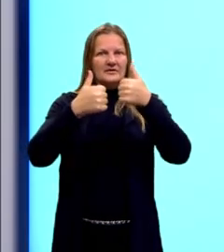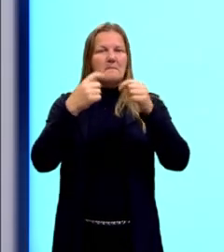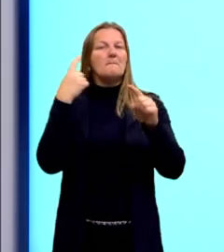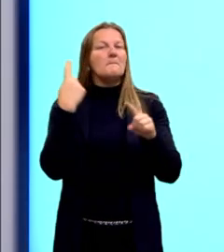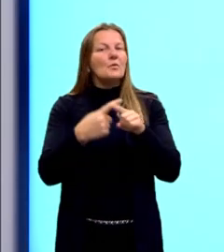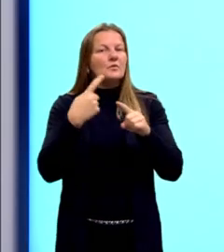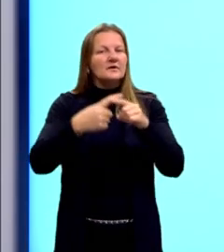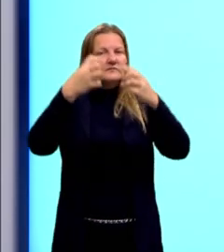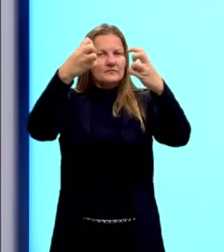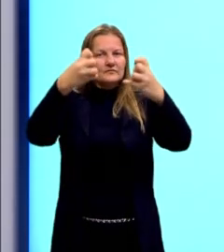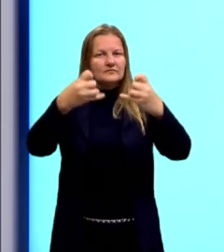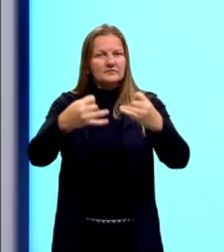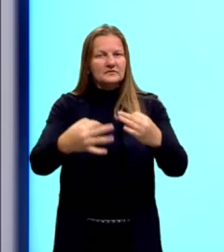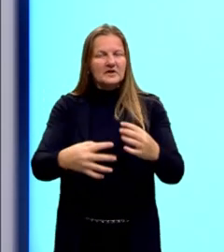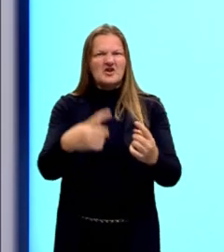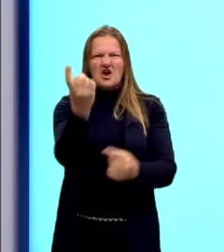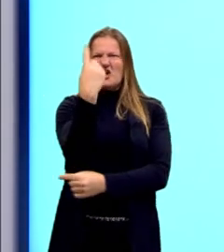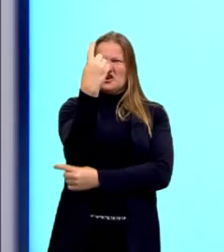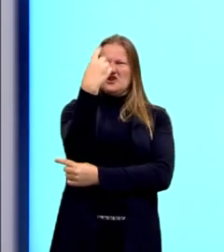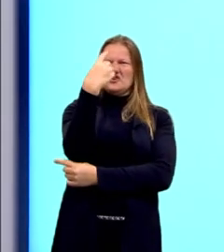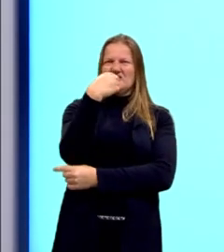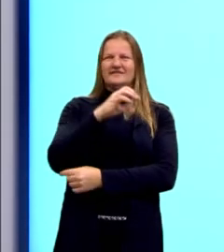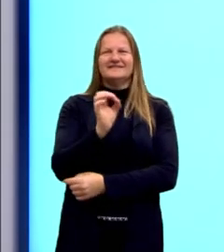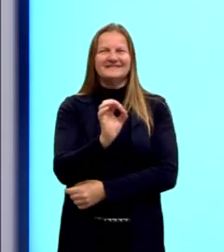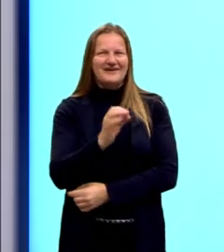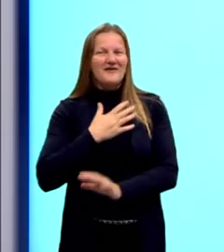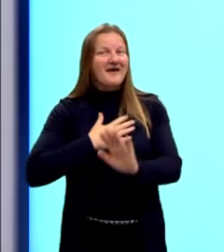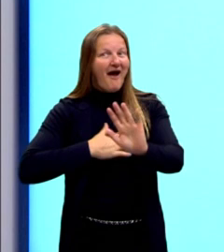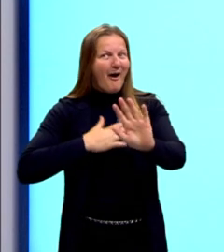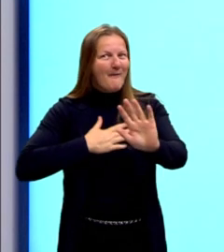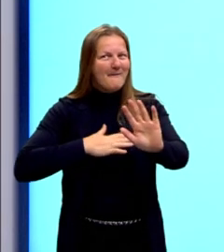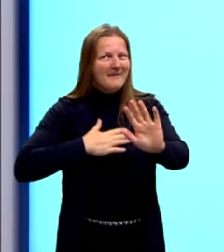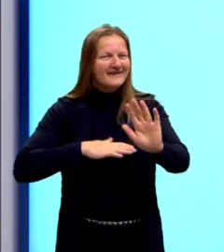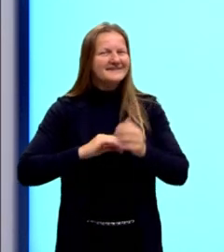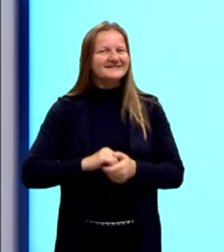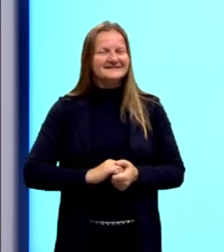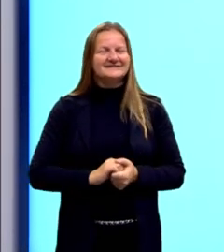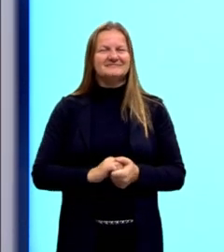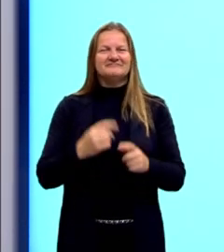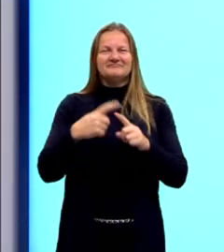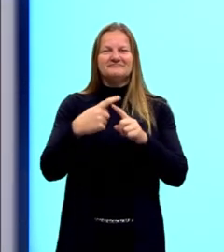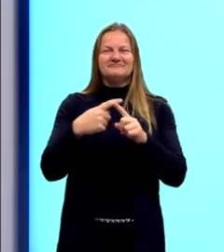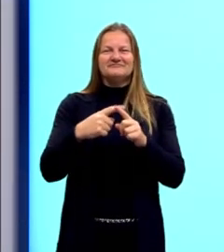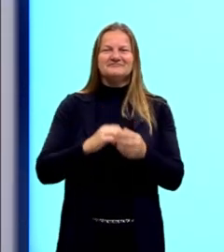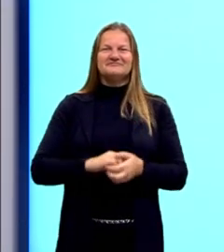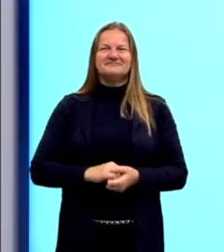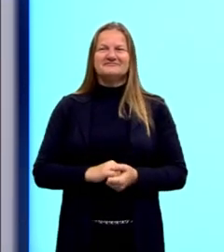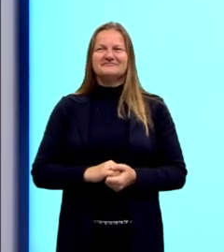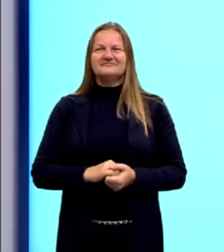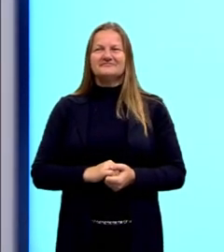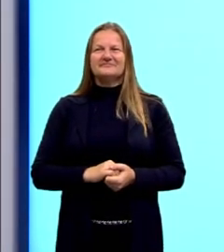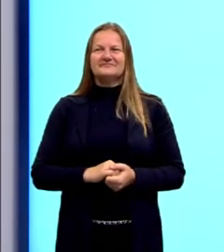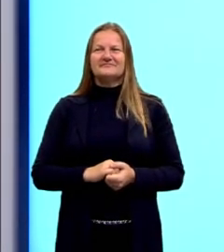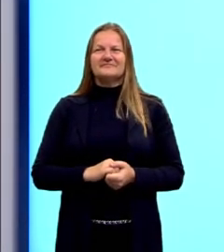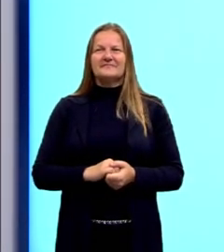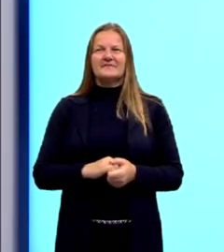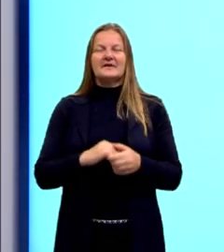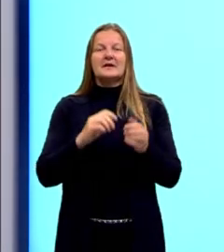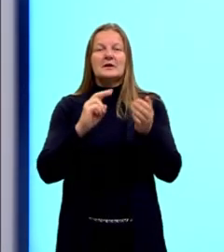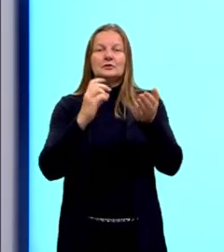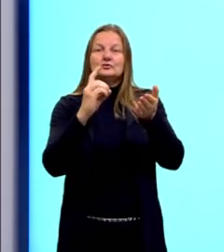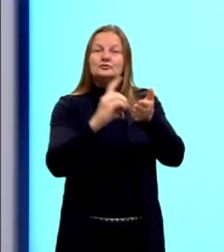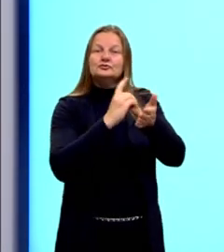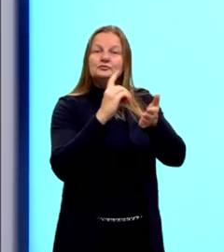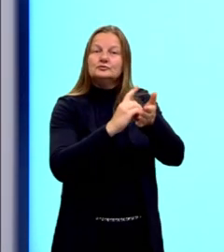porquê. Calma, não me xinguem ainda. Melhoria, então, no dicionário, essa palavra significa